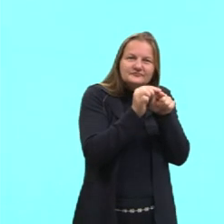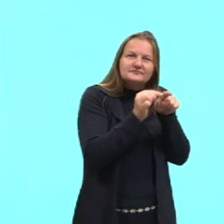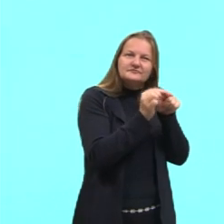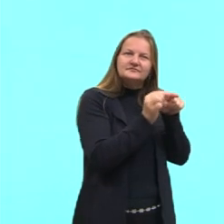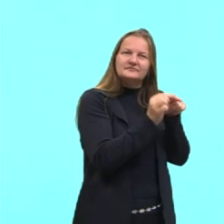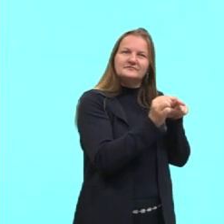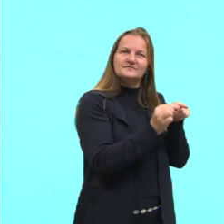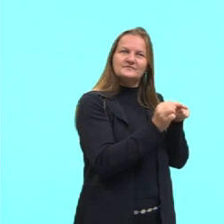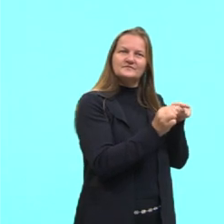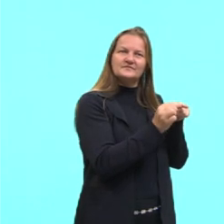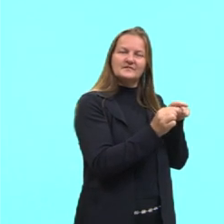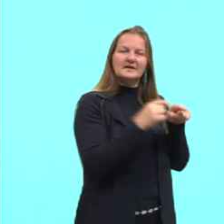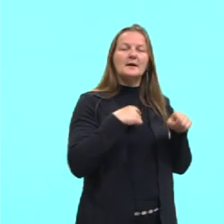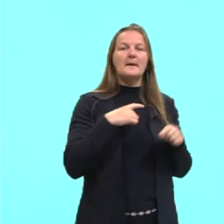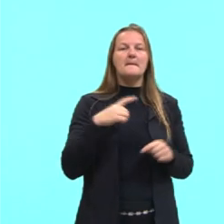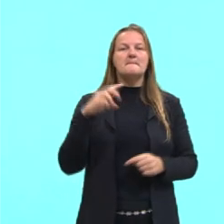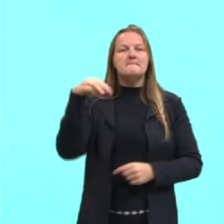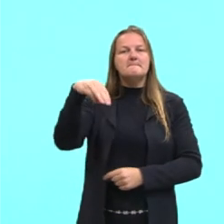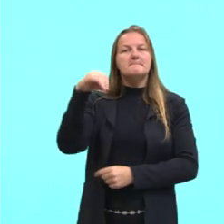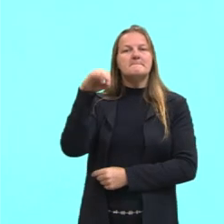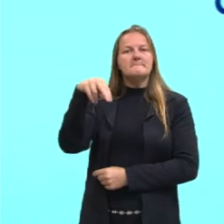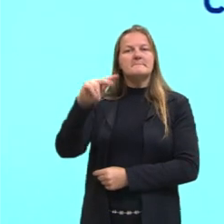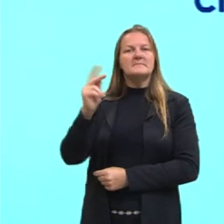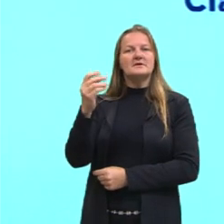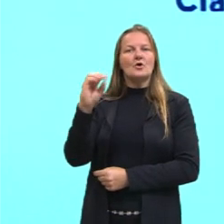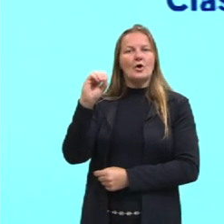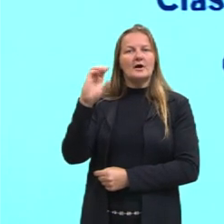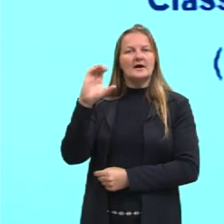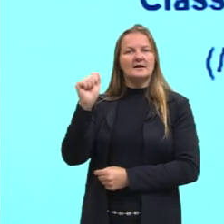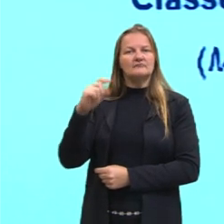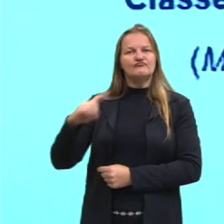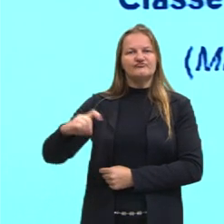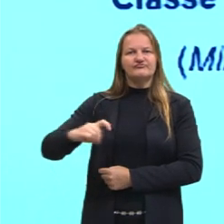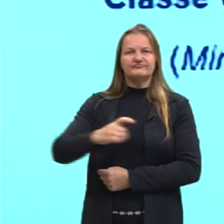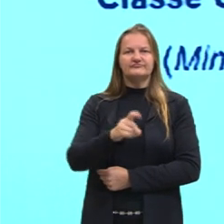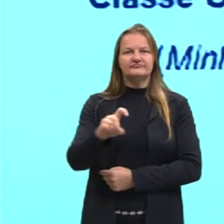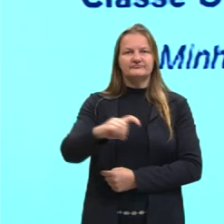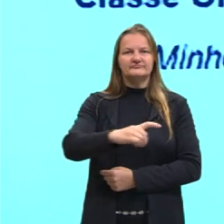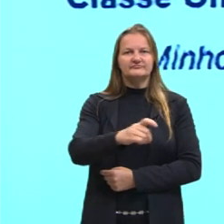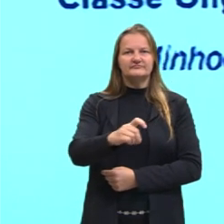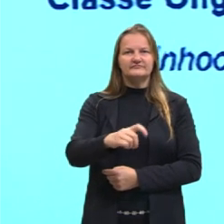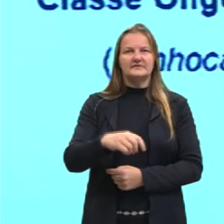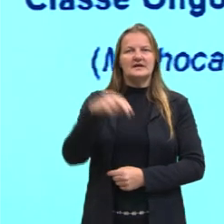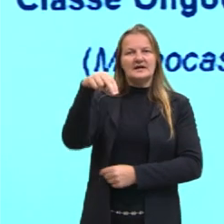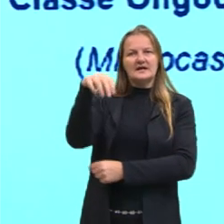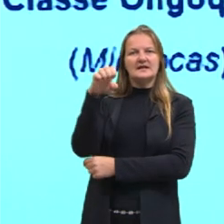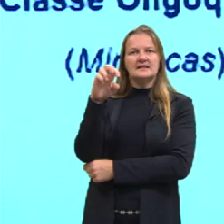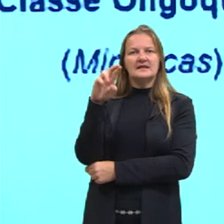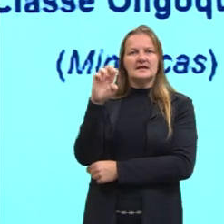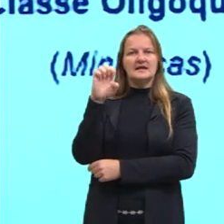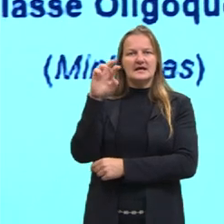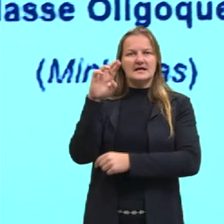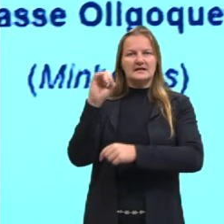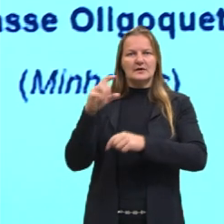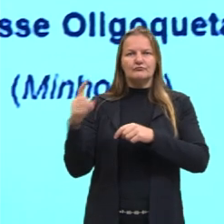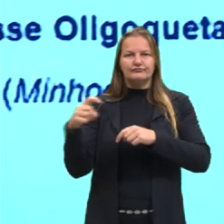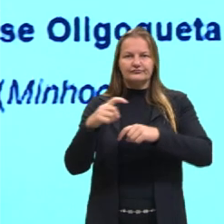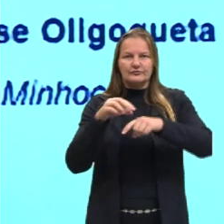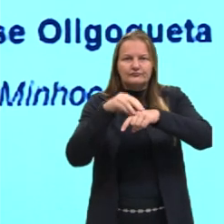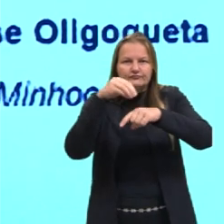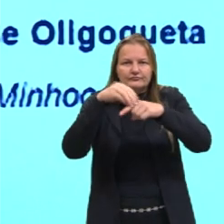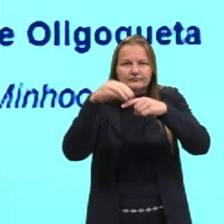estão as minhocas, que é da classe oligoqueta, as nereidas da classe poliqueta